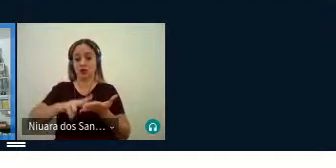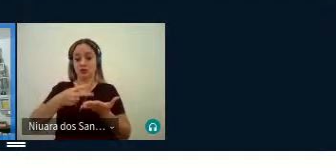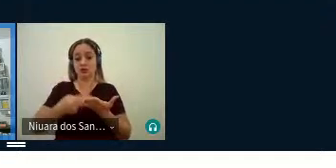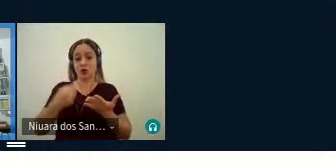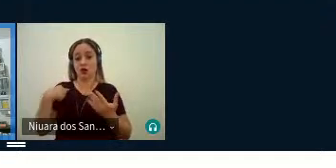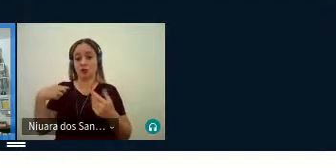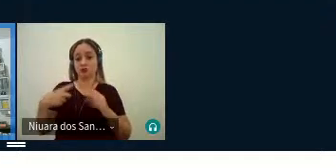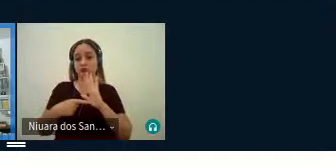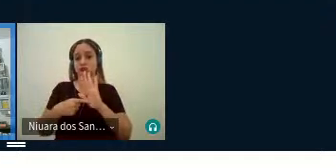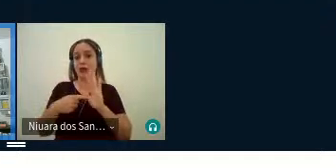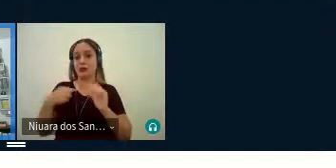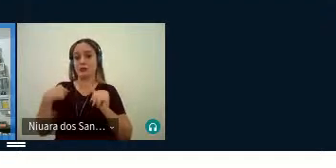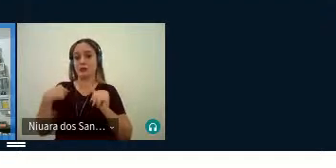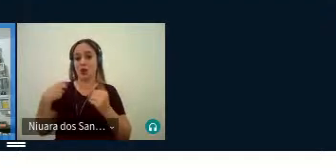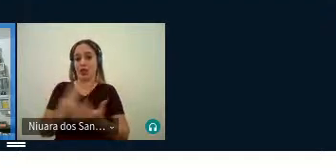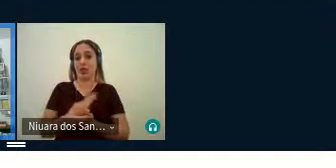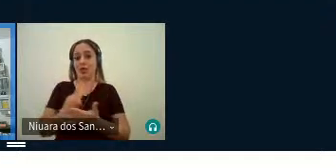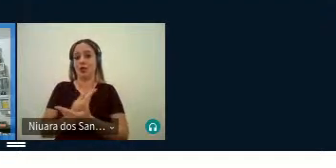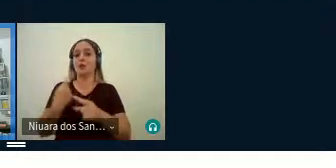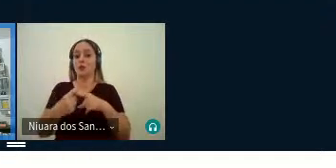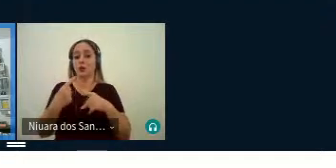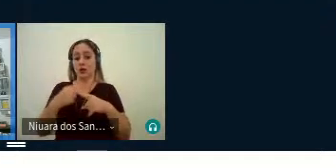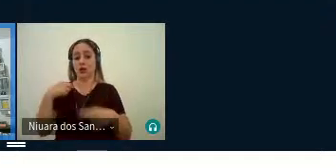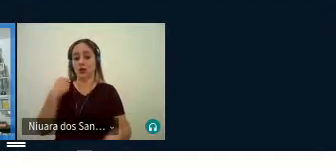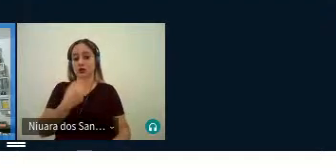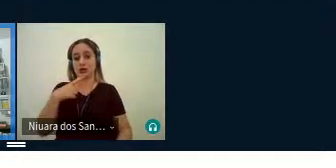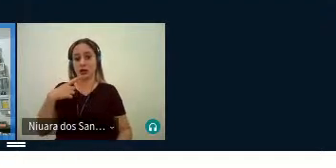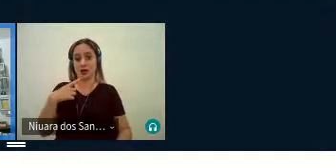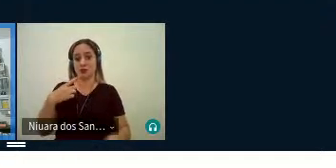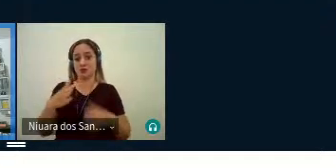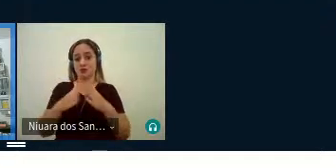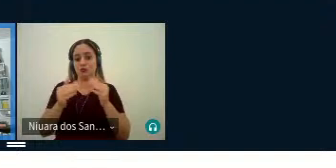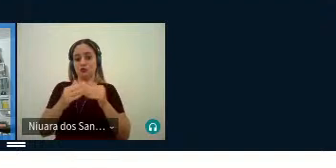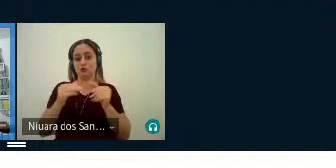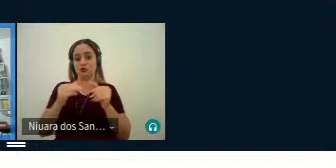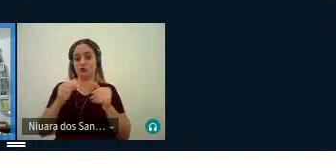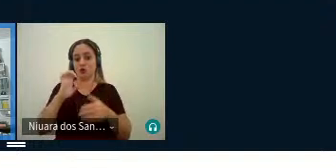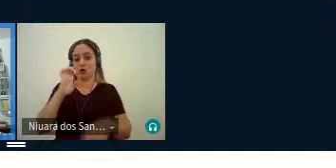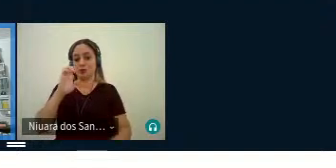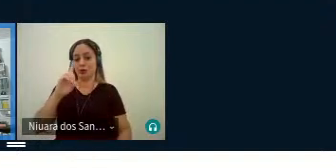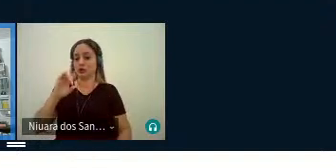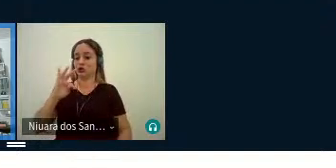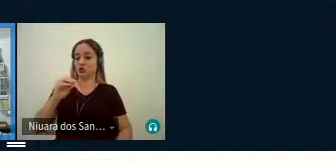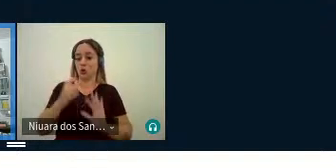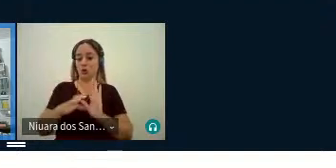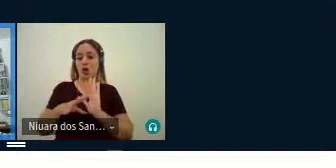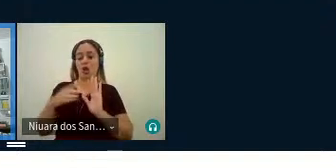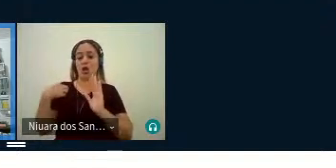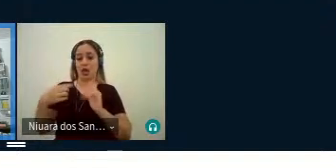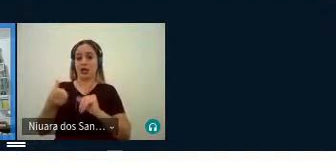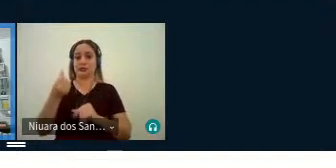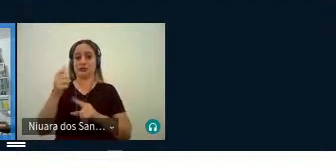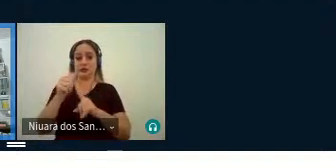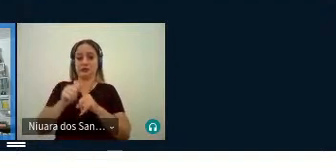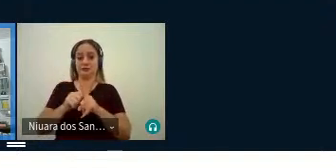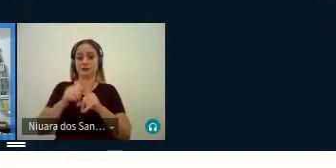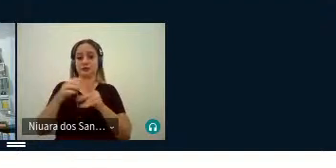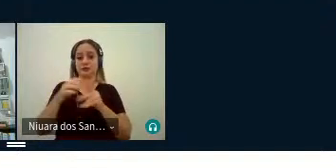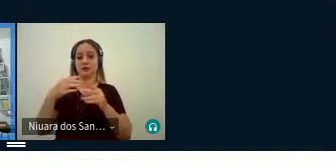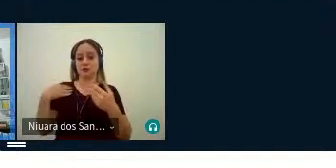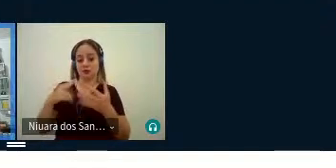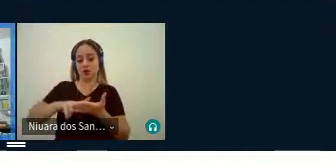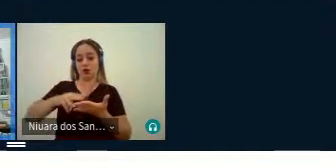com erros, porque nós temos uma encomenda de uma editora e ela quer te dar seis meses para você traduzir um texto,